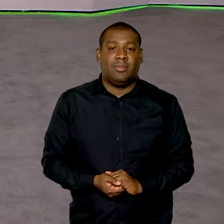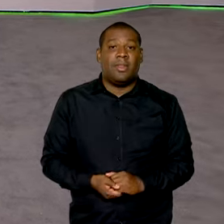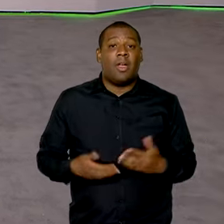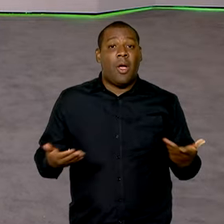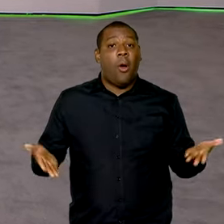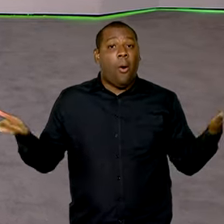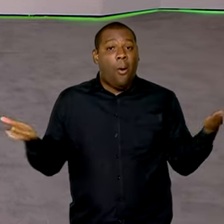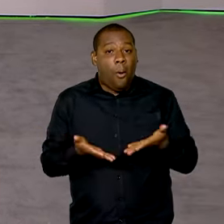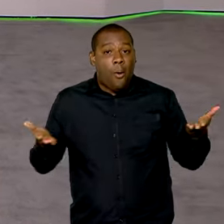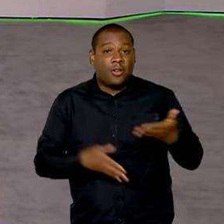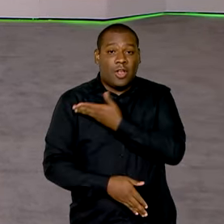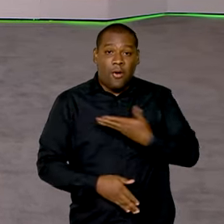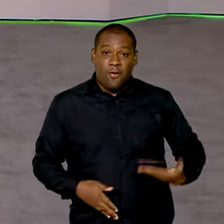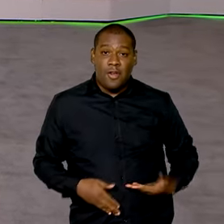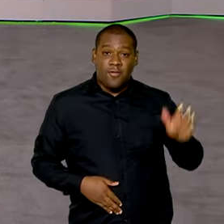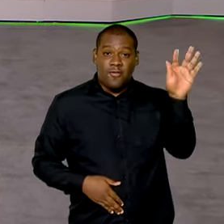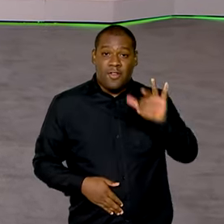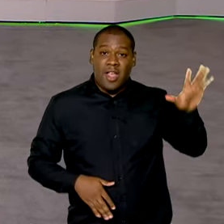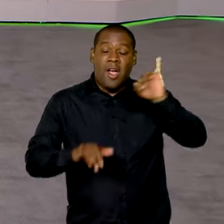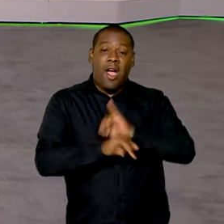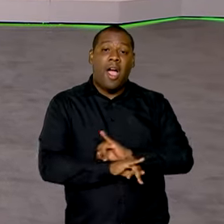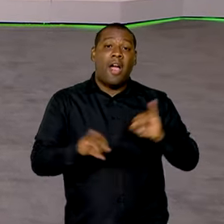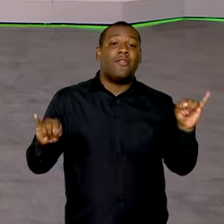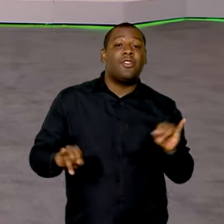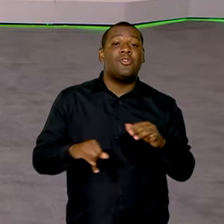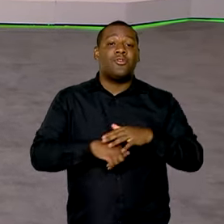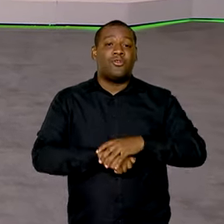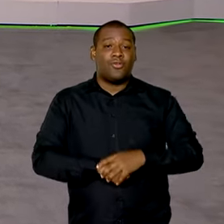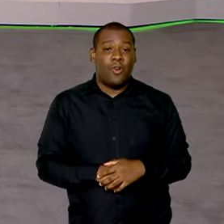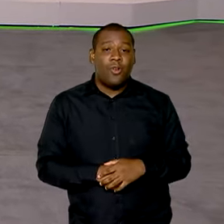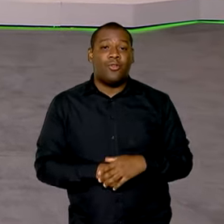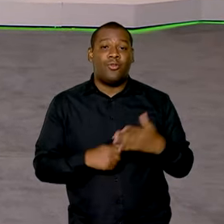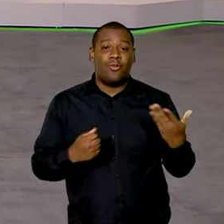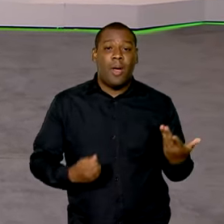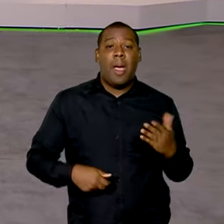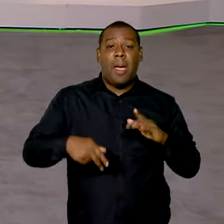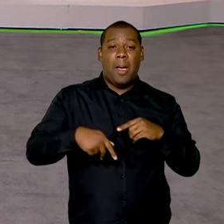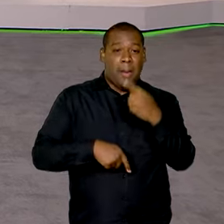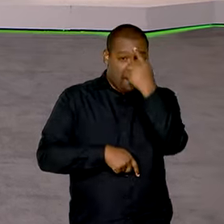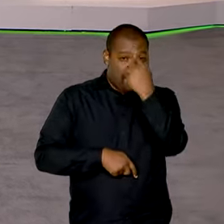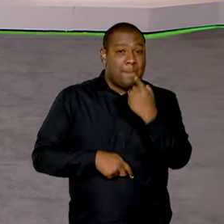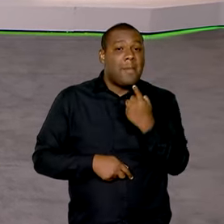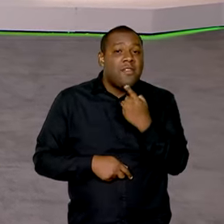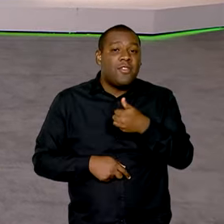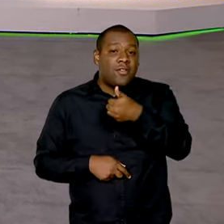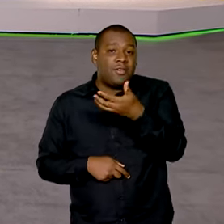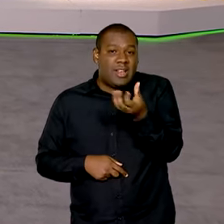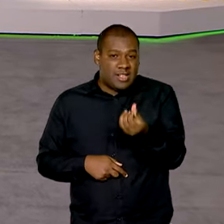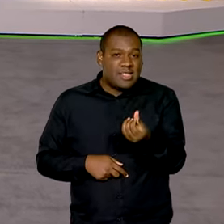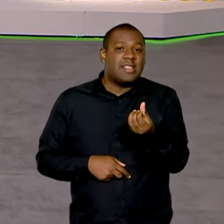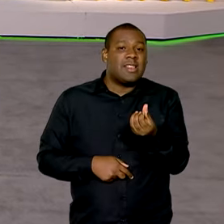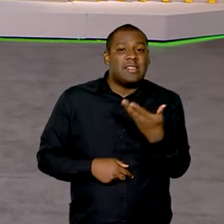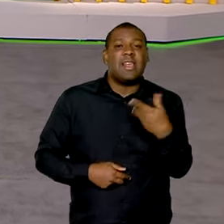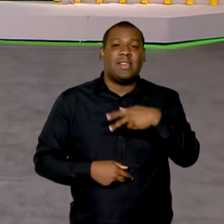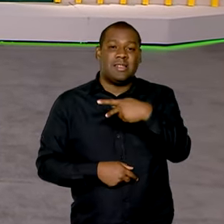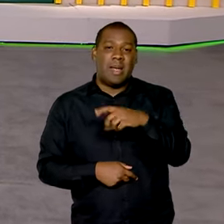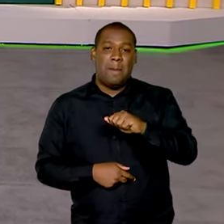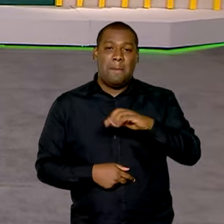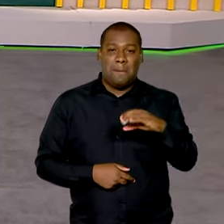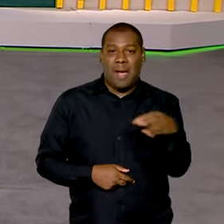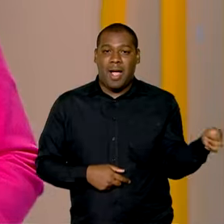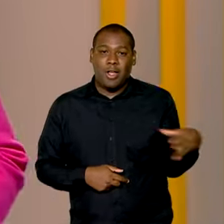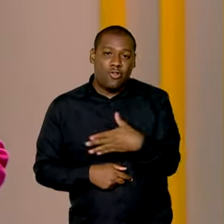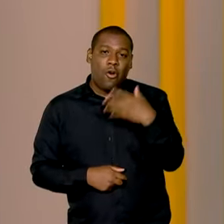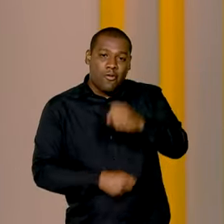Foi anunciado hoje o resultado de 16 das 27 modalidades do novo PAC Seleções 2023.